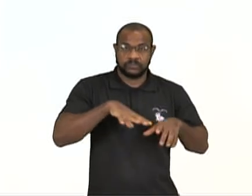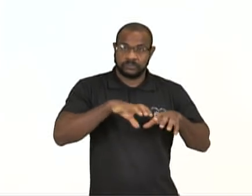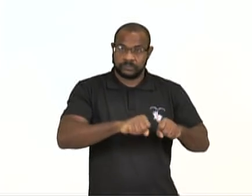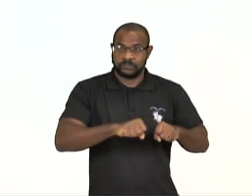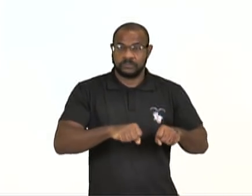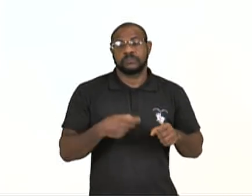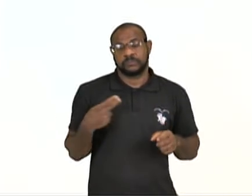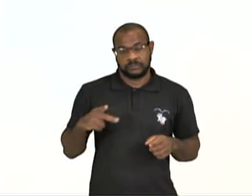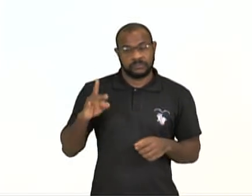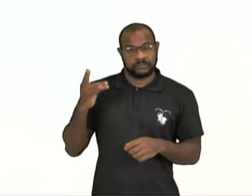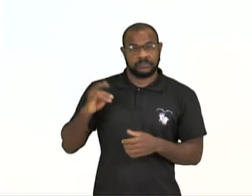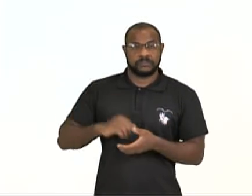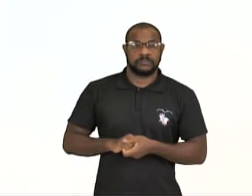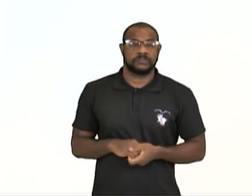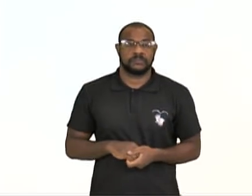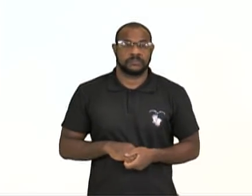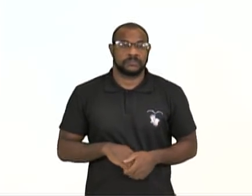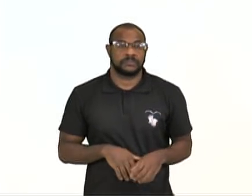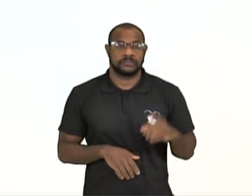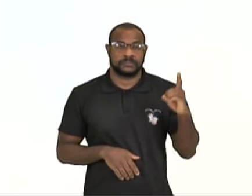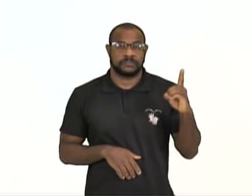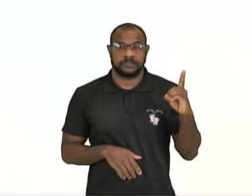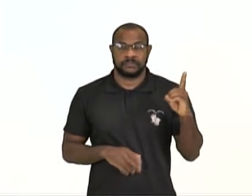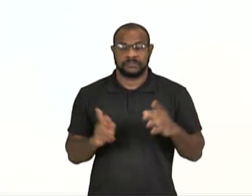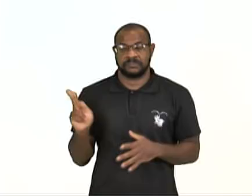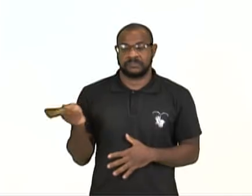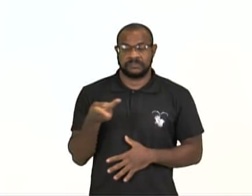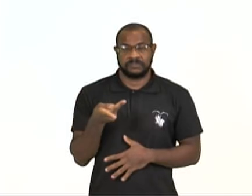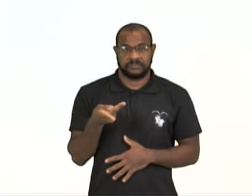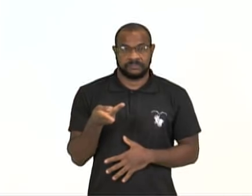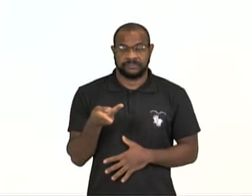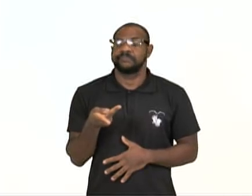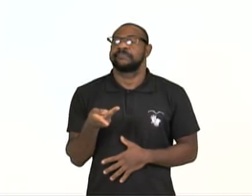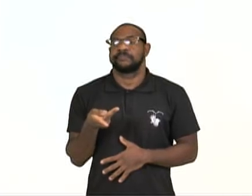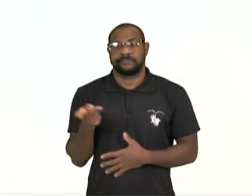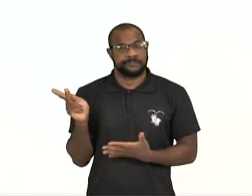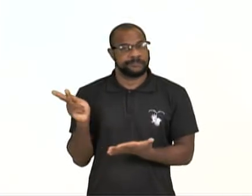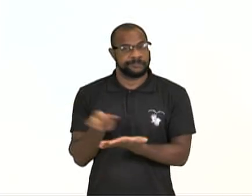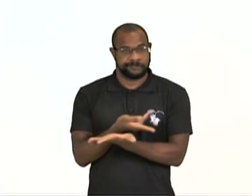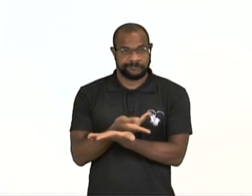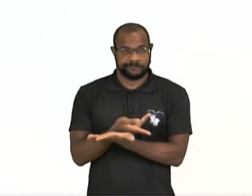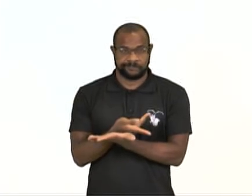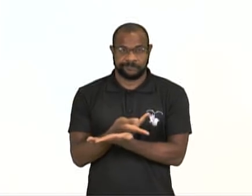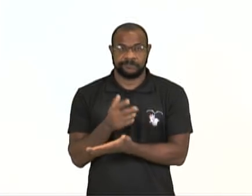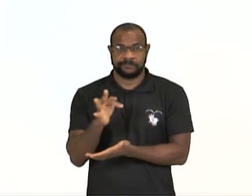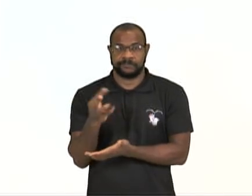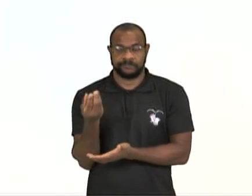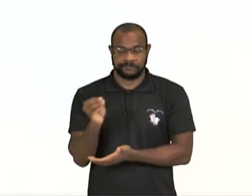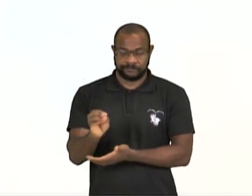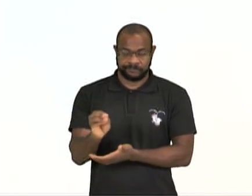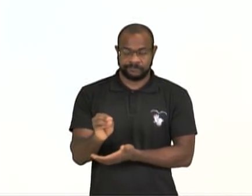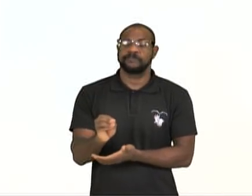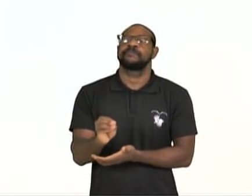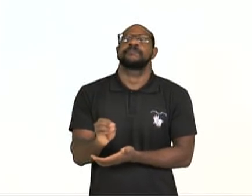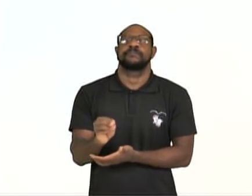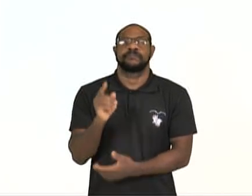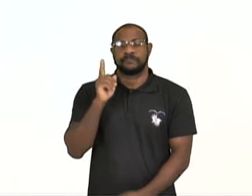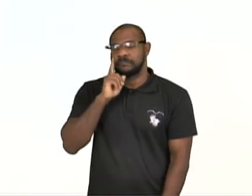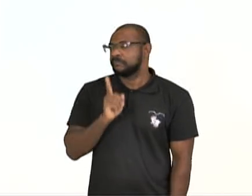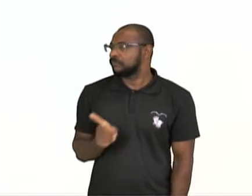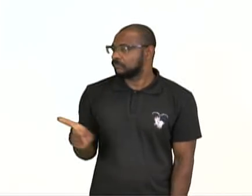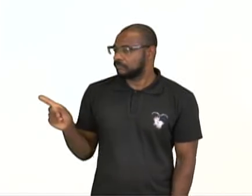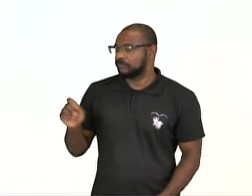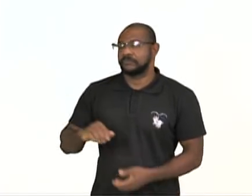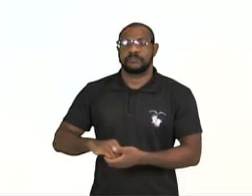letra D é falsa, tá bom? Que em 2013 foi feito um referendo, onde o governo do Reino Unido opta